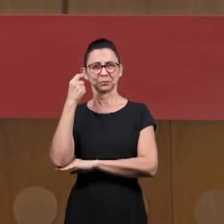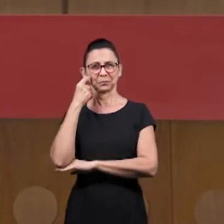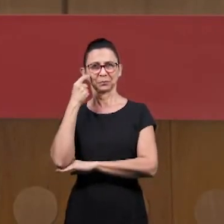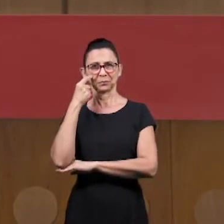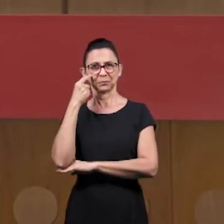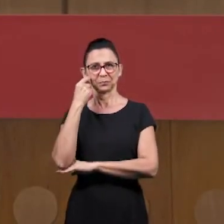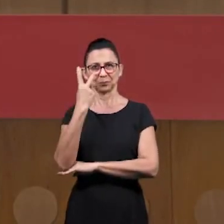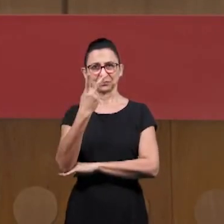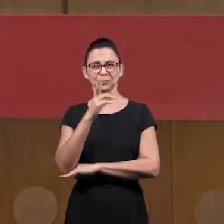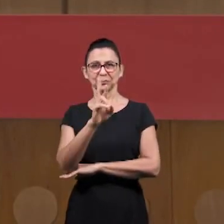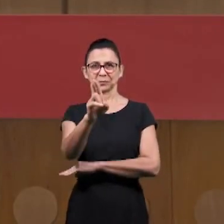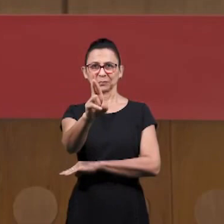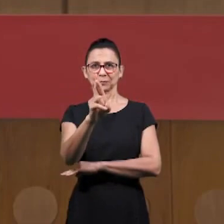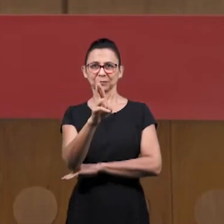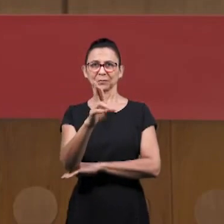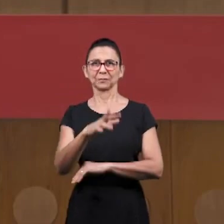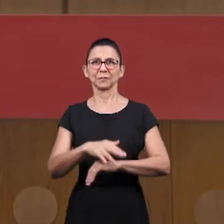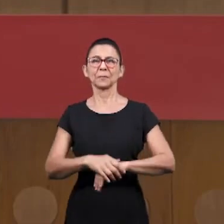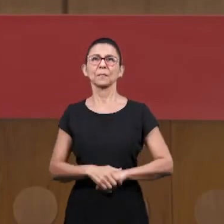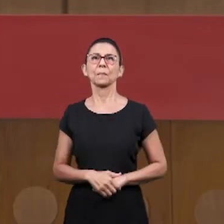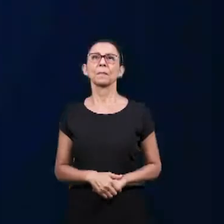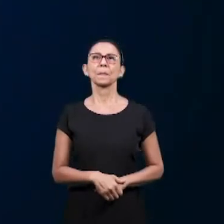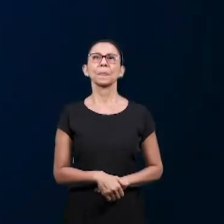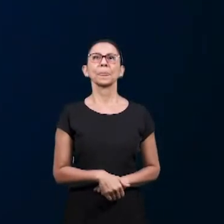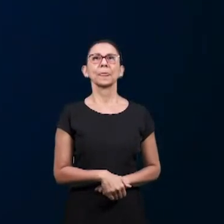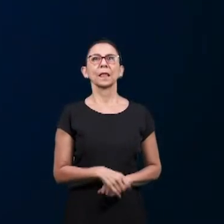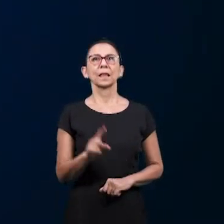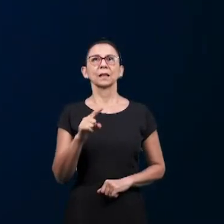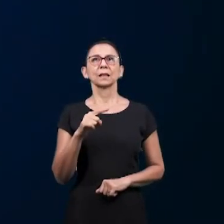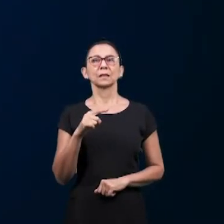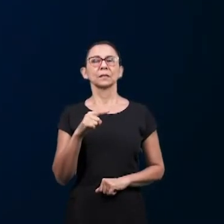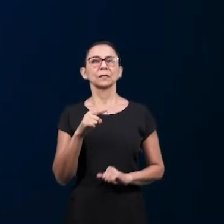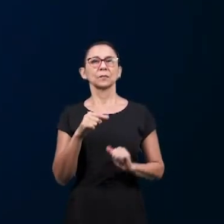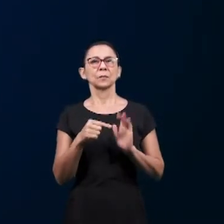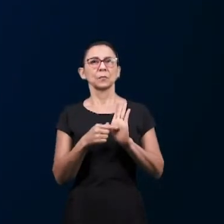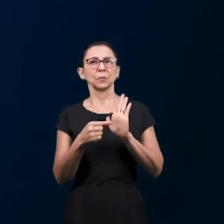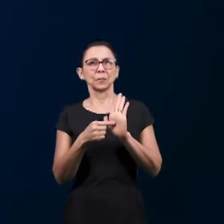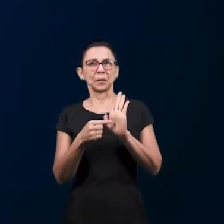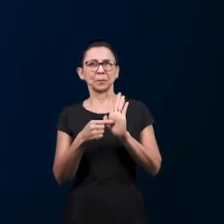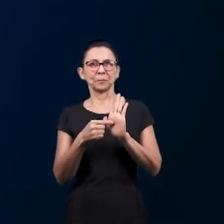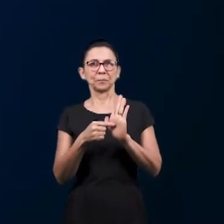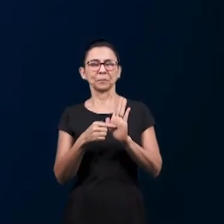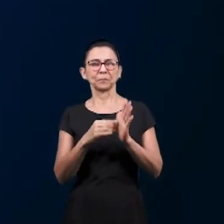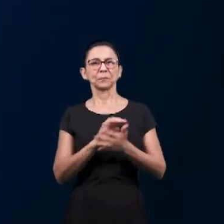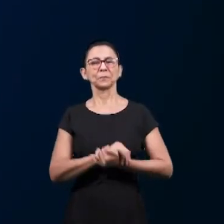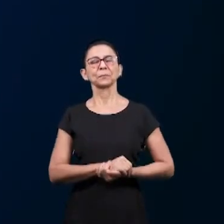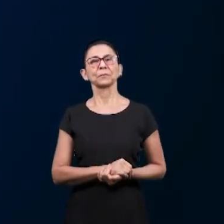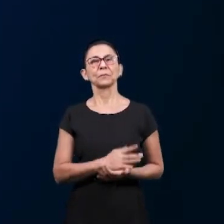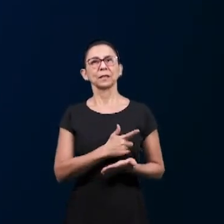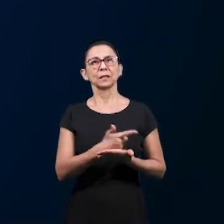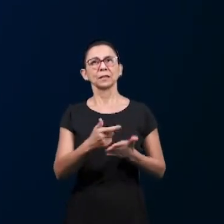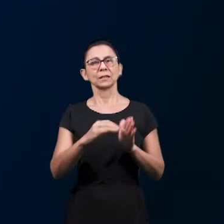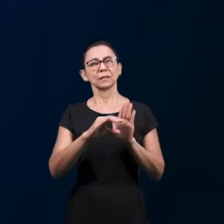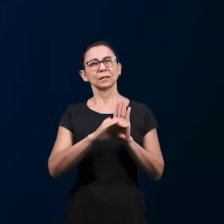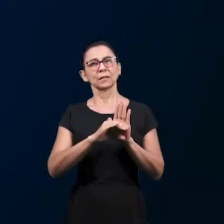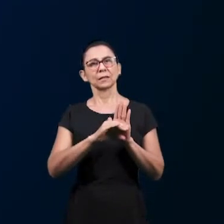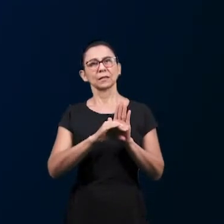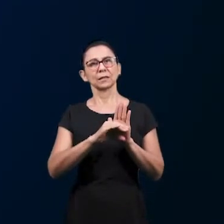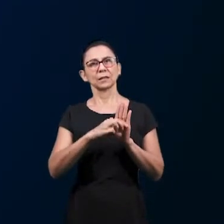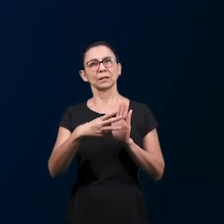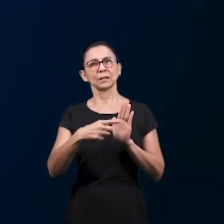teremos então estas duas respostas. Os textos nos dizem o seguinte, ali em